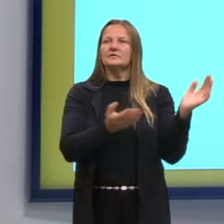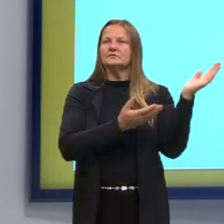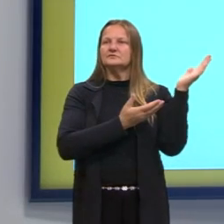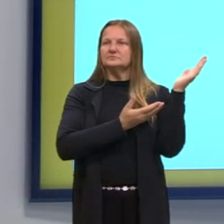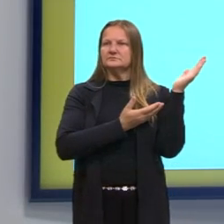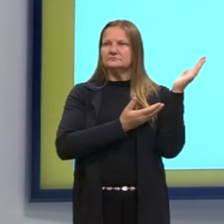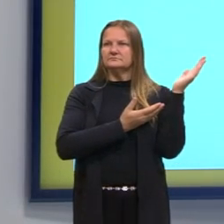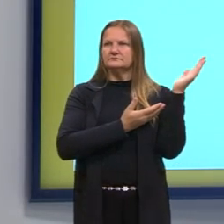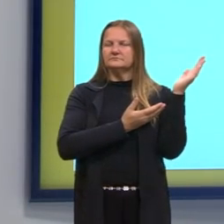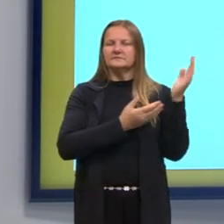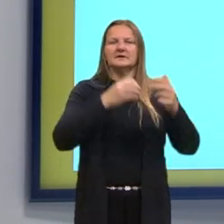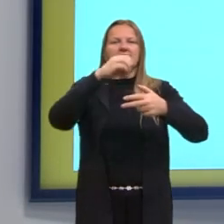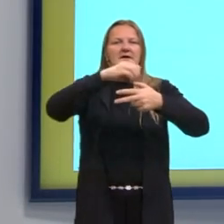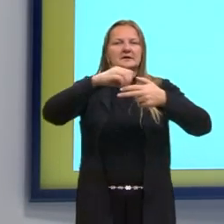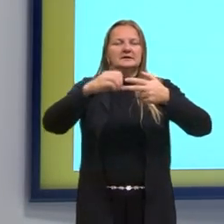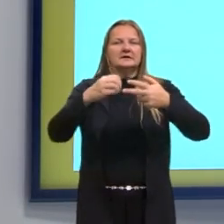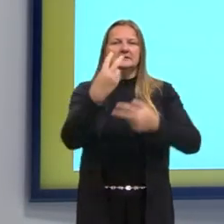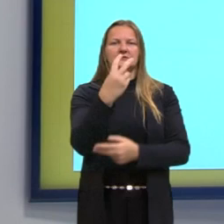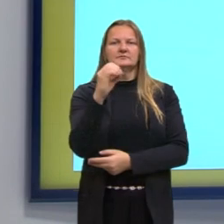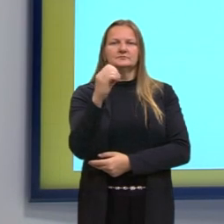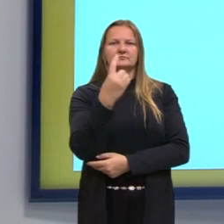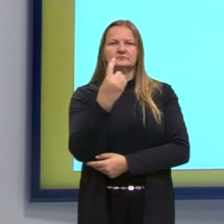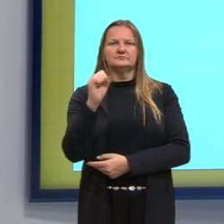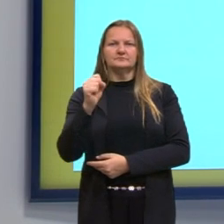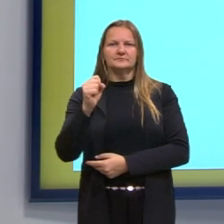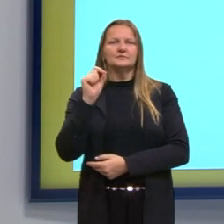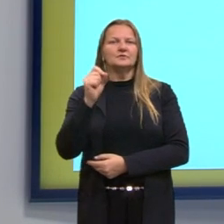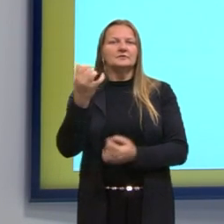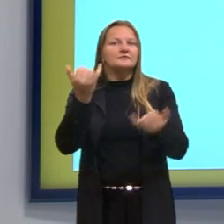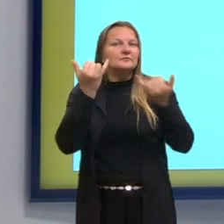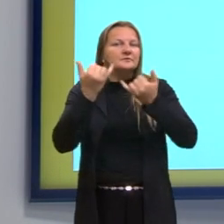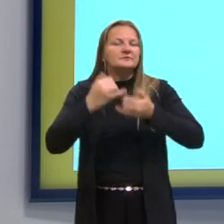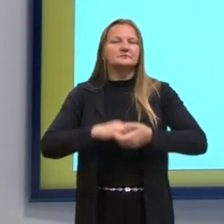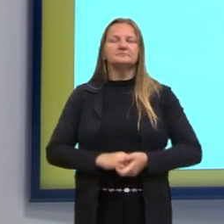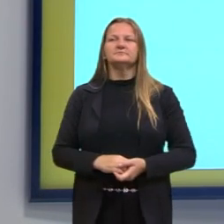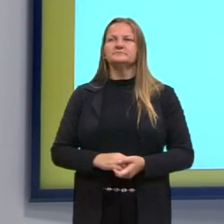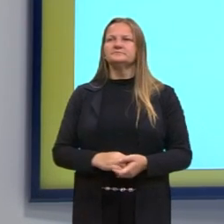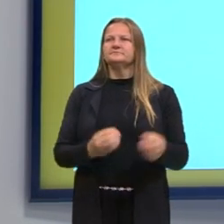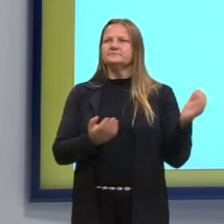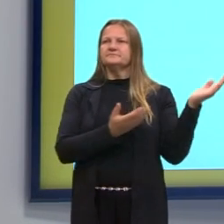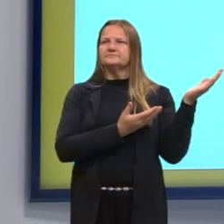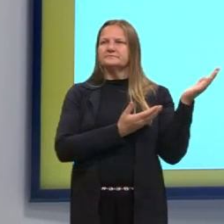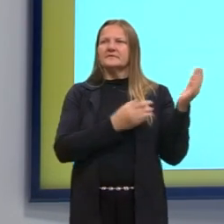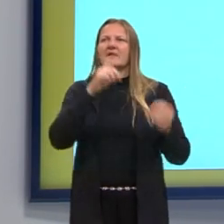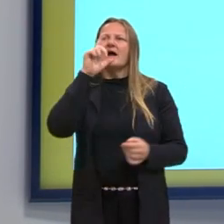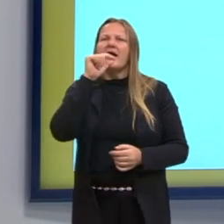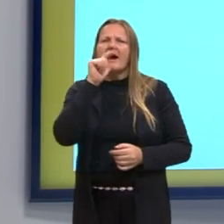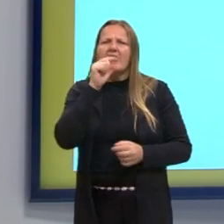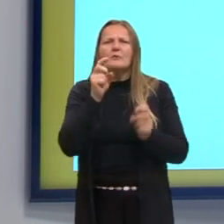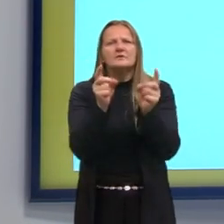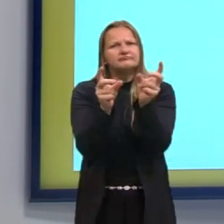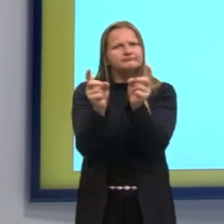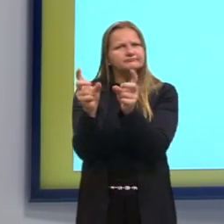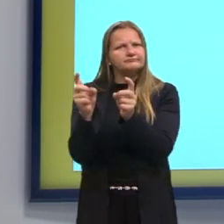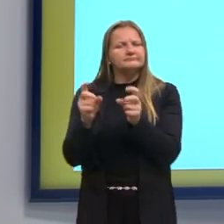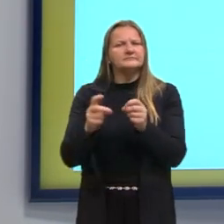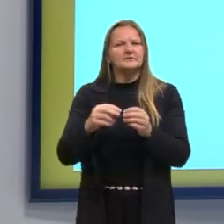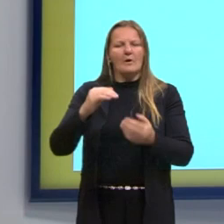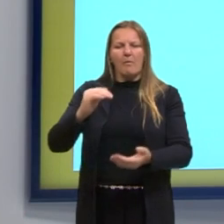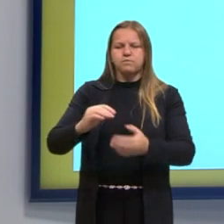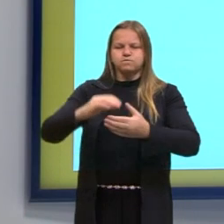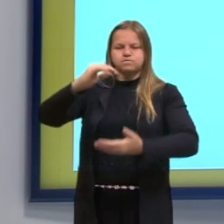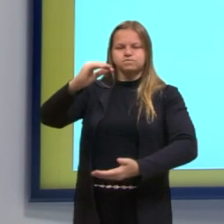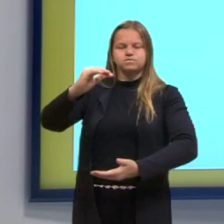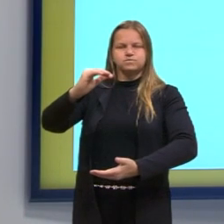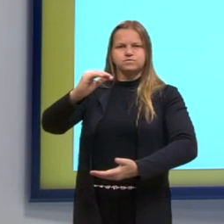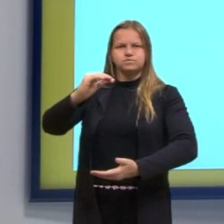hoje, ela é do Enem de 2018. E diz o seguinte. A água comercializada em garrafões pode